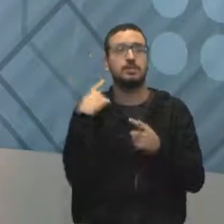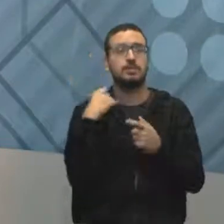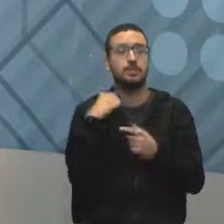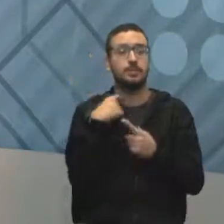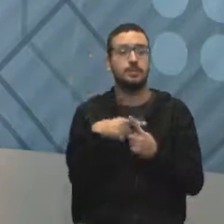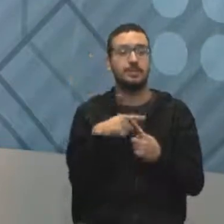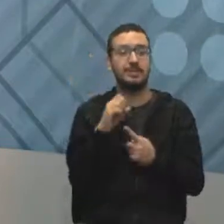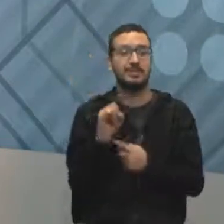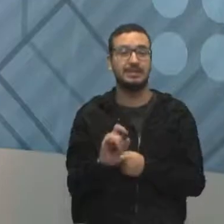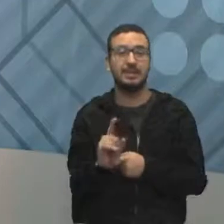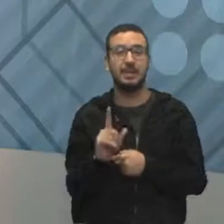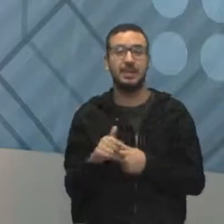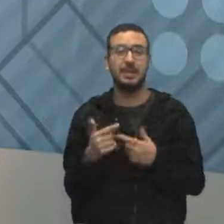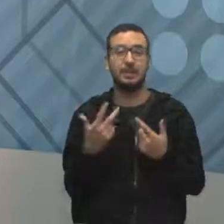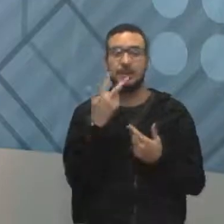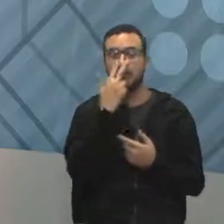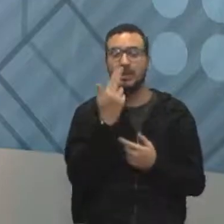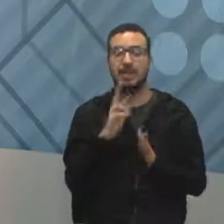sem regra,